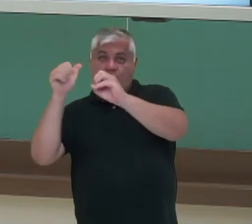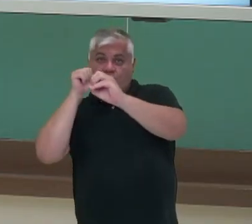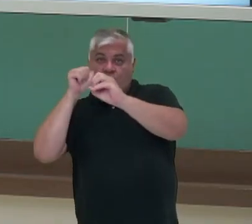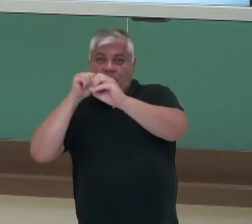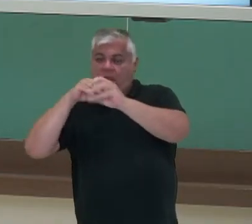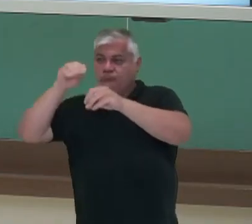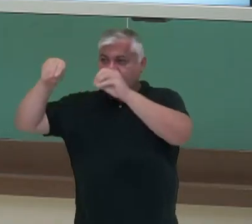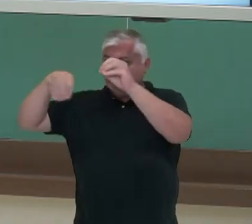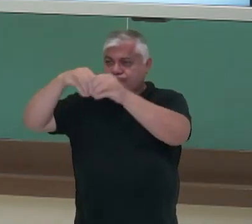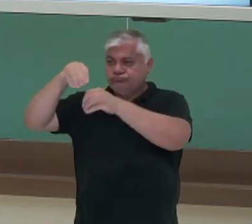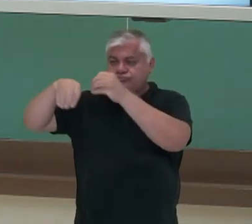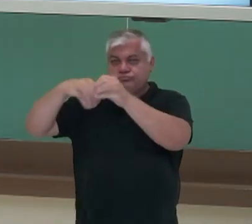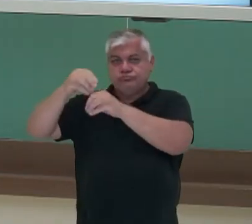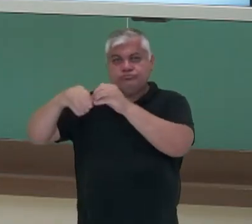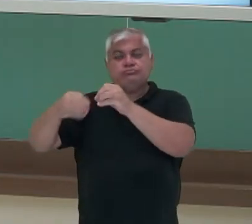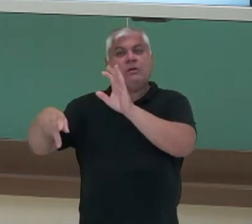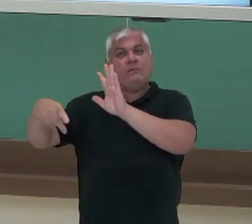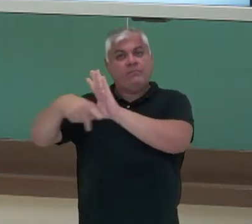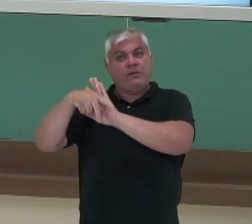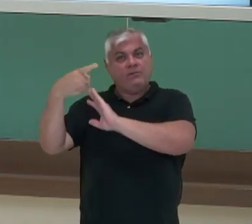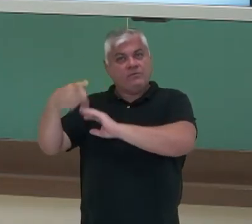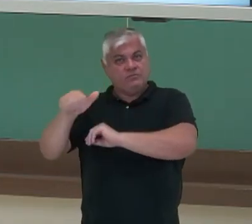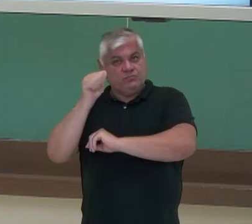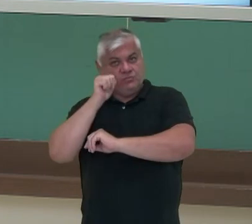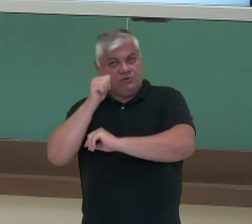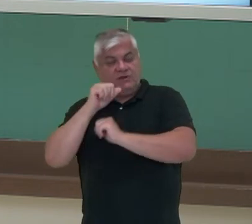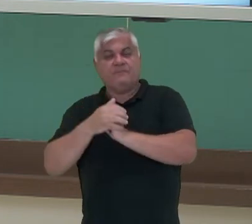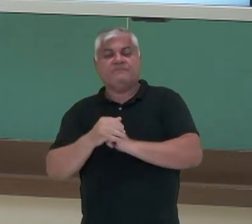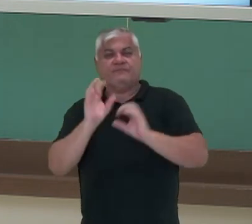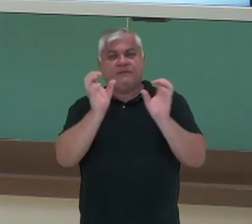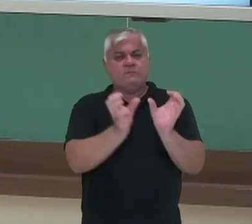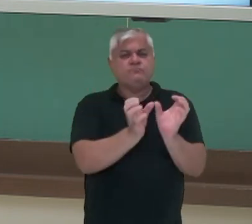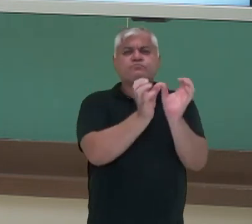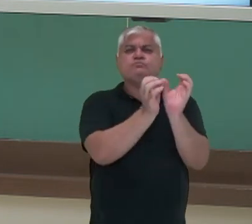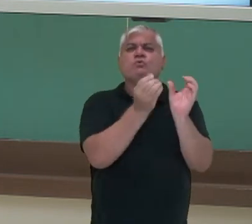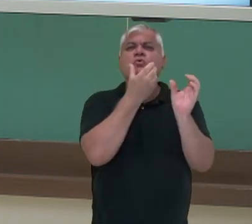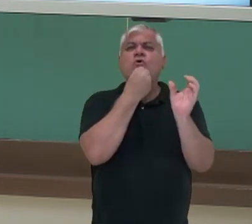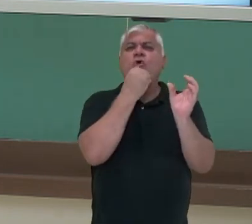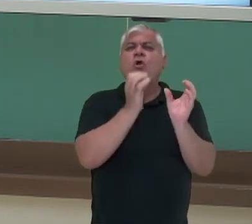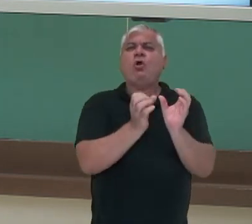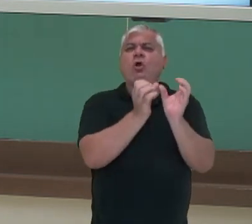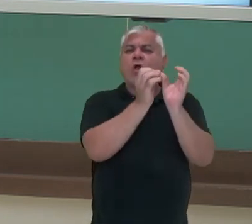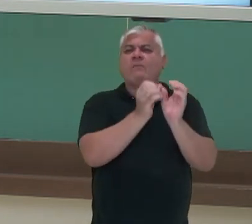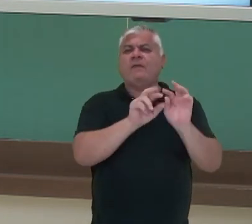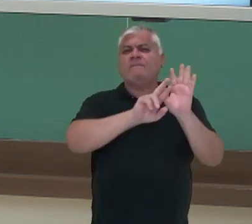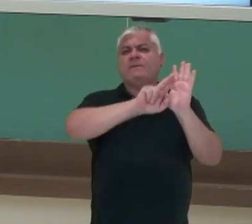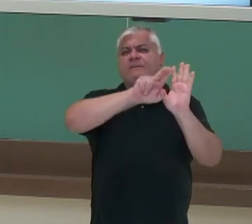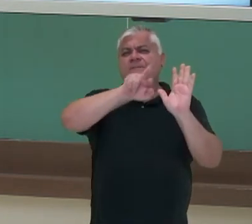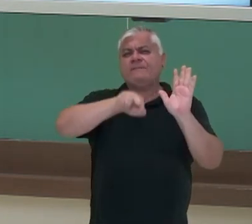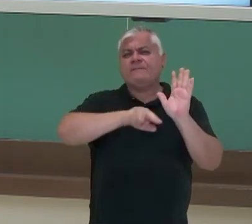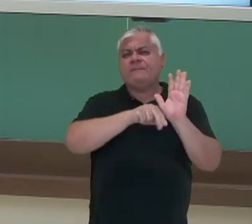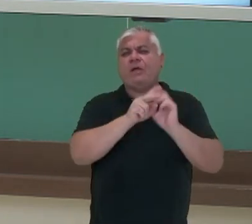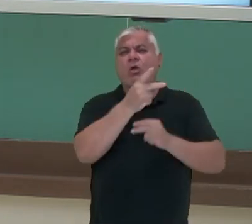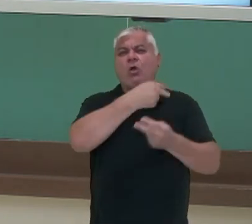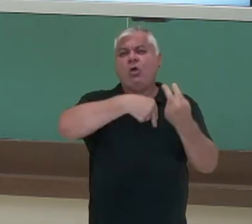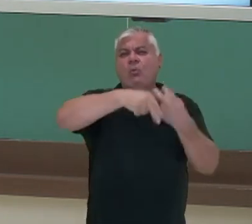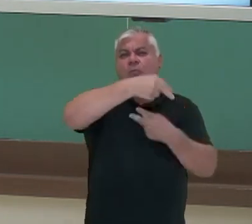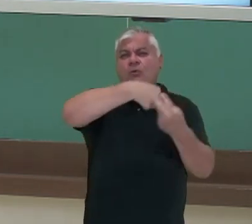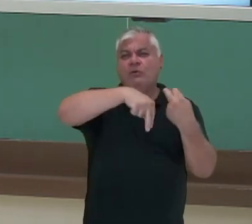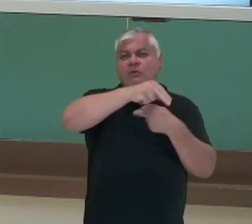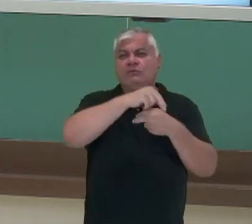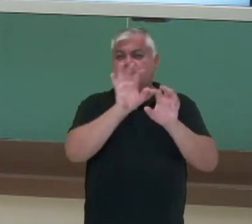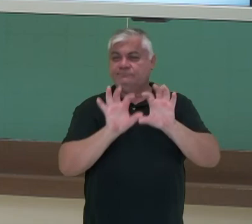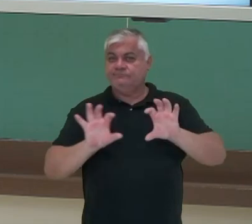produzem o estrogênio e o progesterona e os testículos produzem diversos hormônios, entre